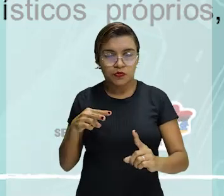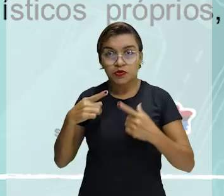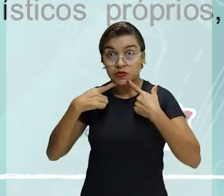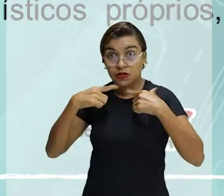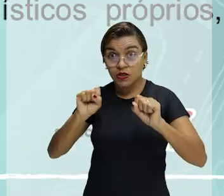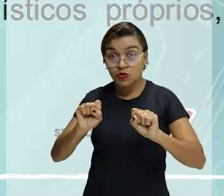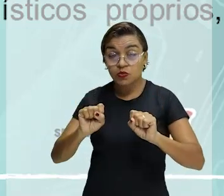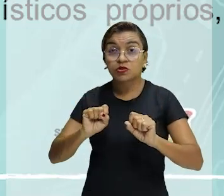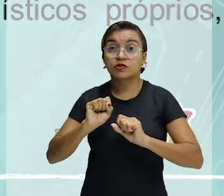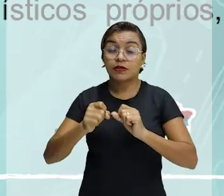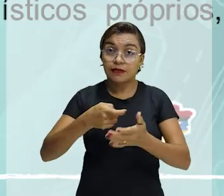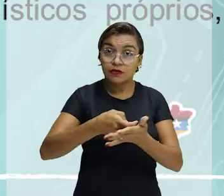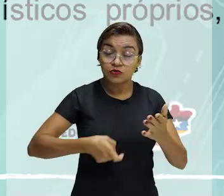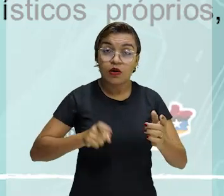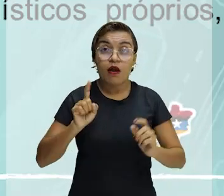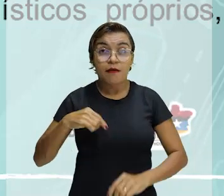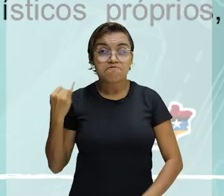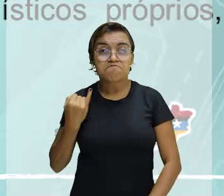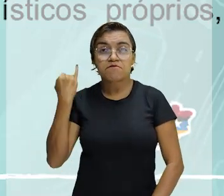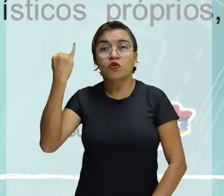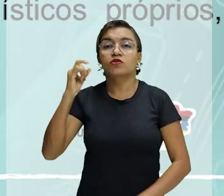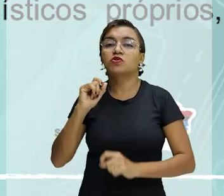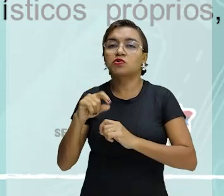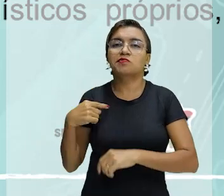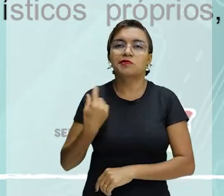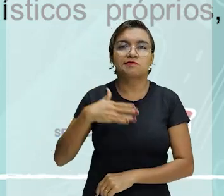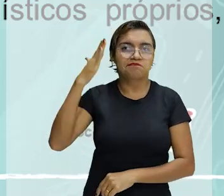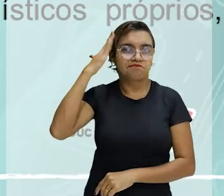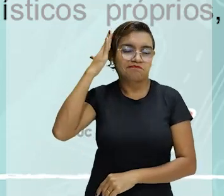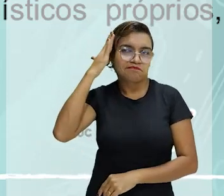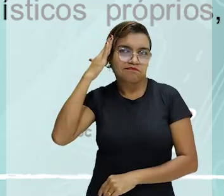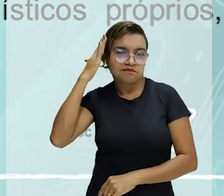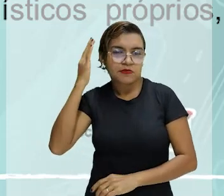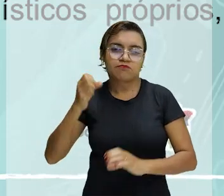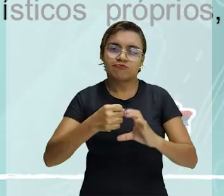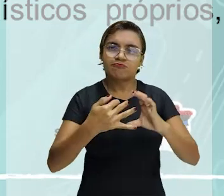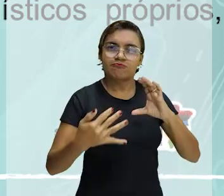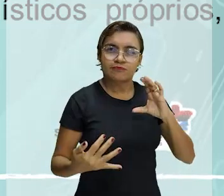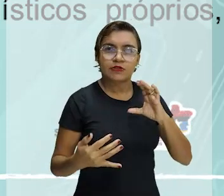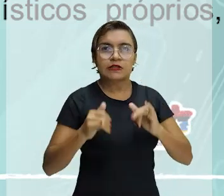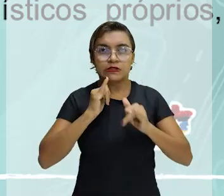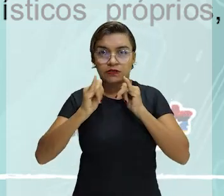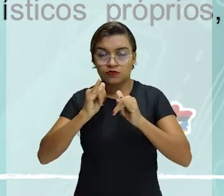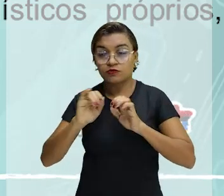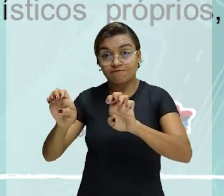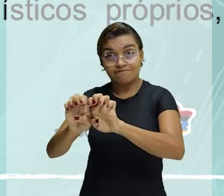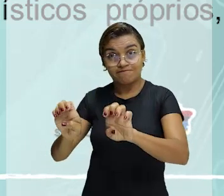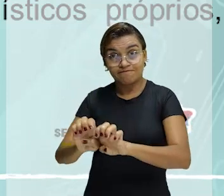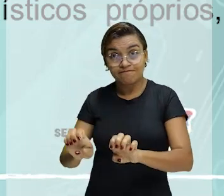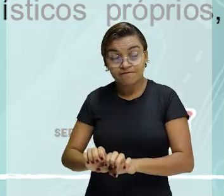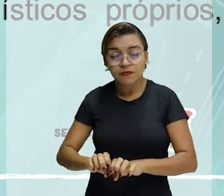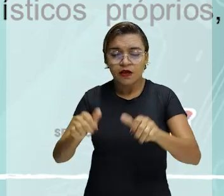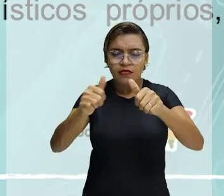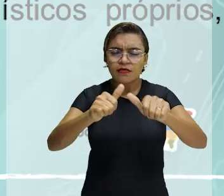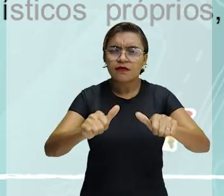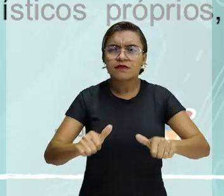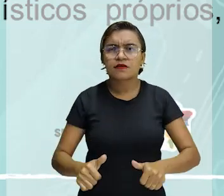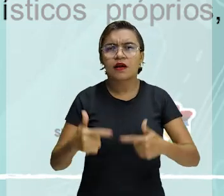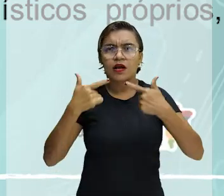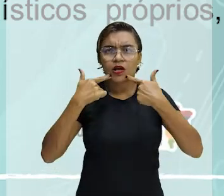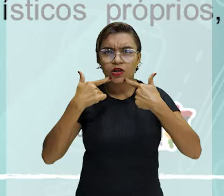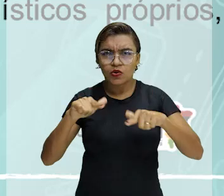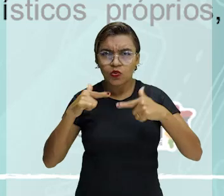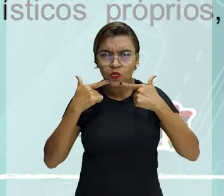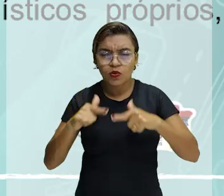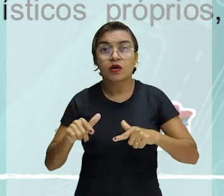textual é imprescindível para melhor compreendermos seus aspectos discursivos e estruturais. Analisar a linguagem